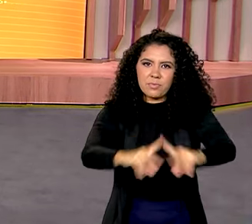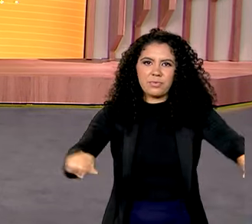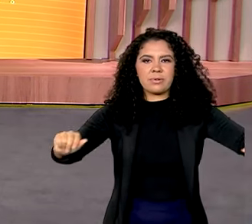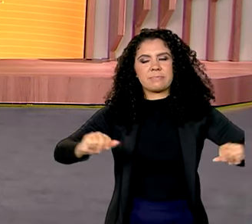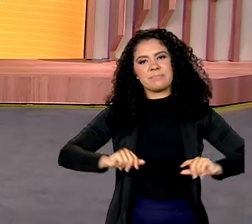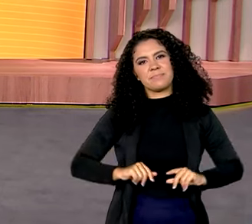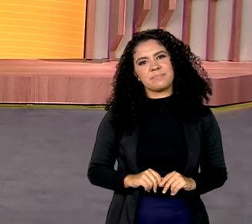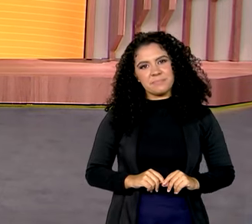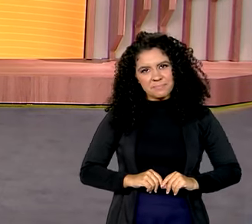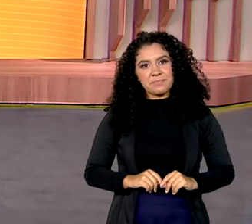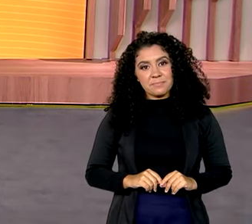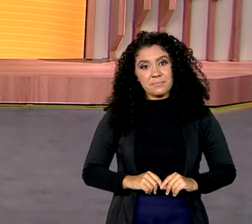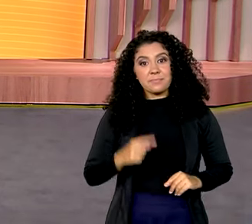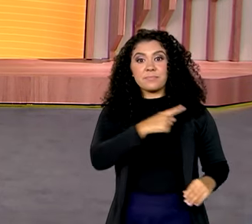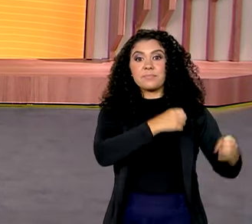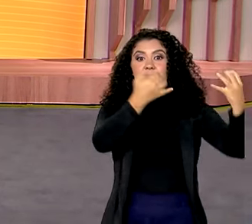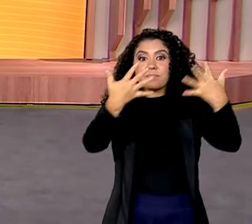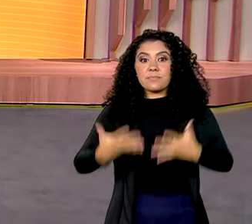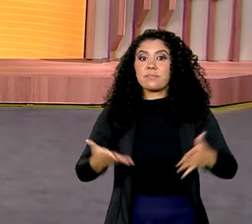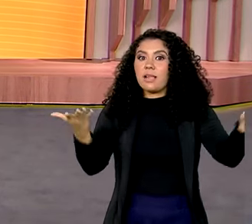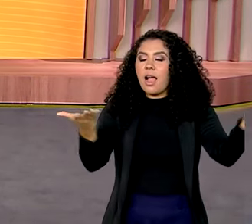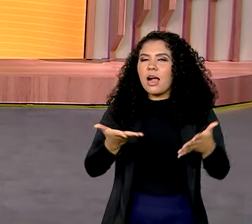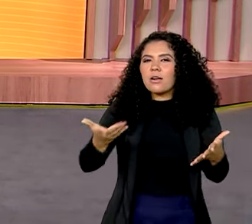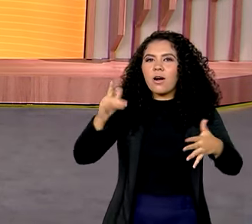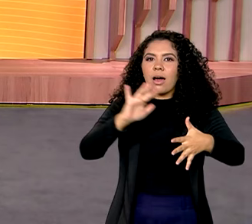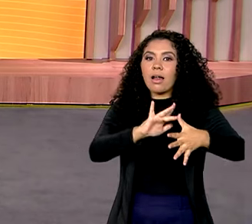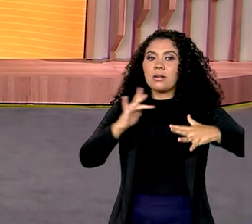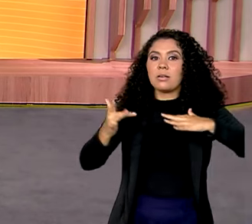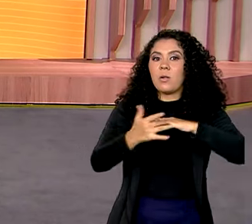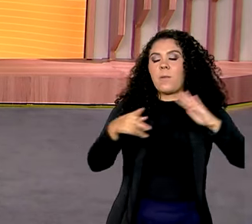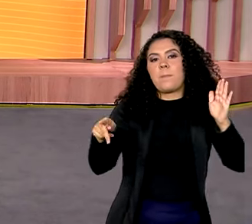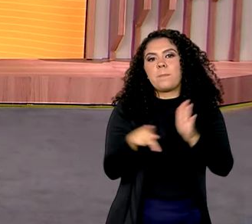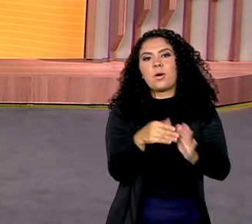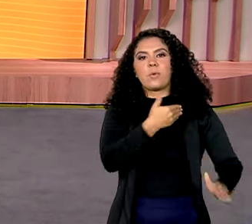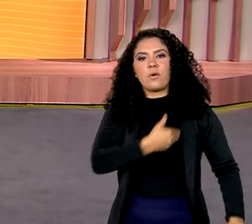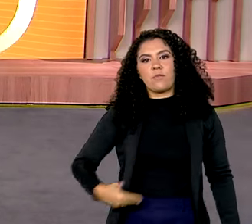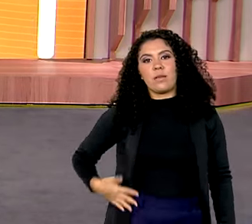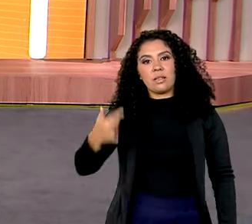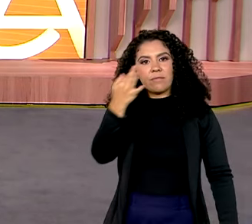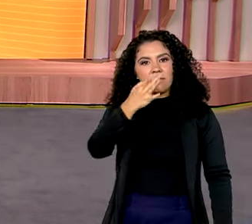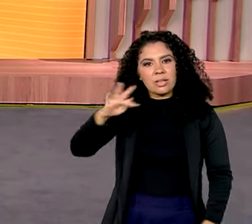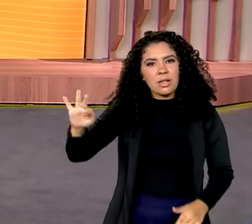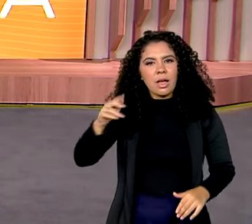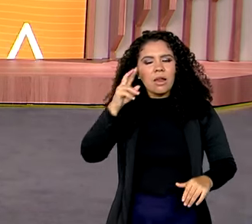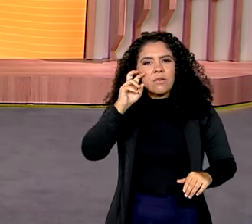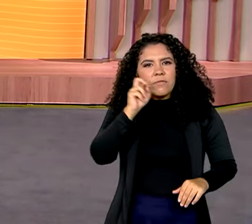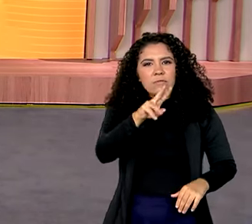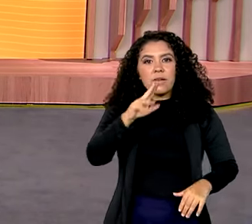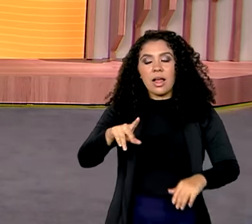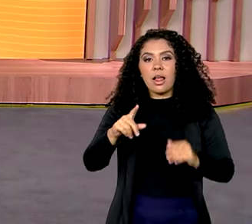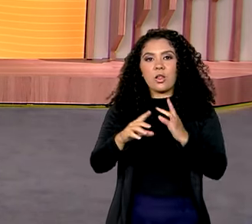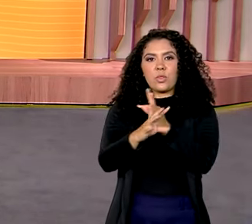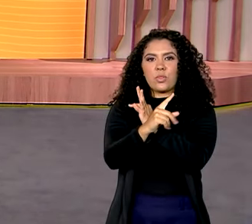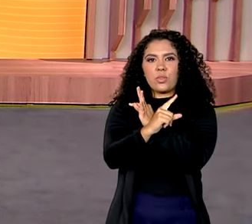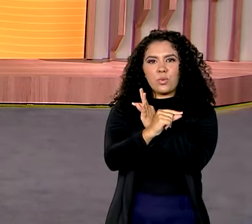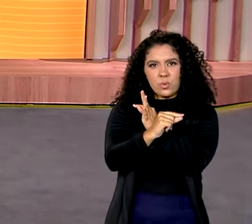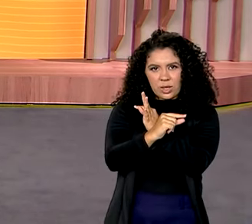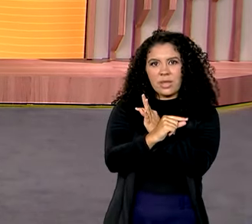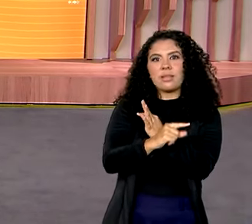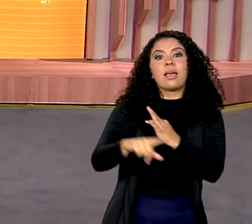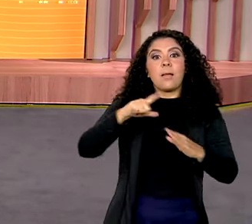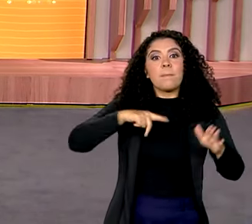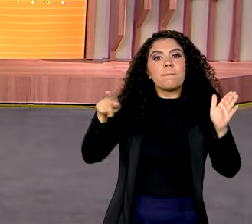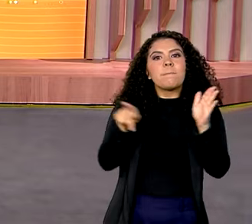É hora de fazer um giro pelas redes sociais do governo federal. Vamos conferir o antigo Twitter, o ex de muitos